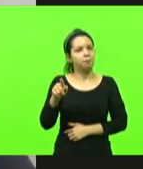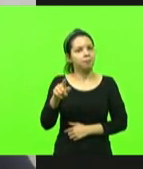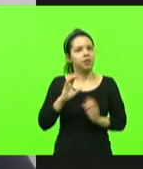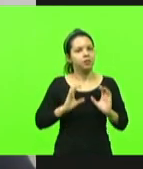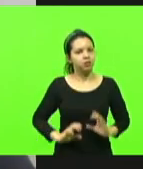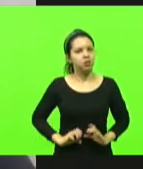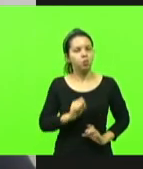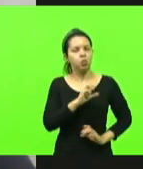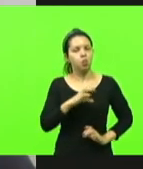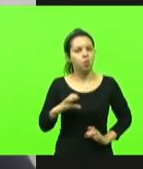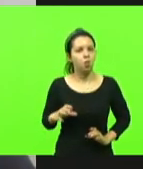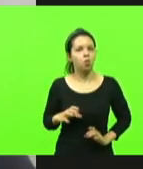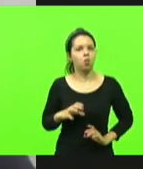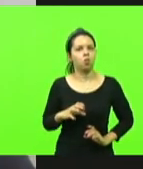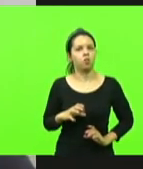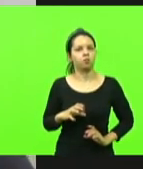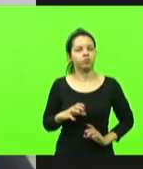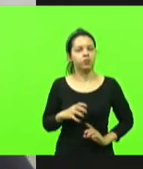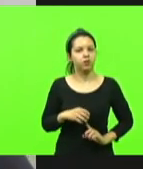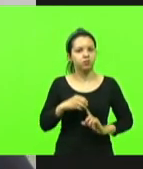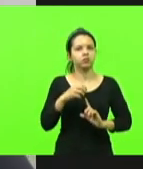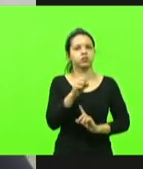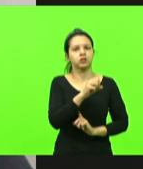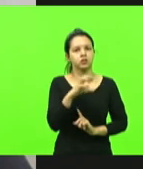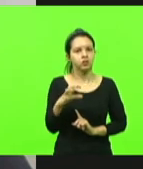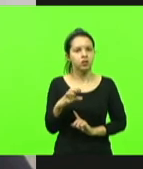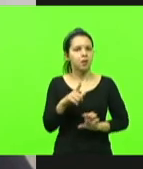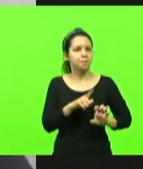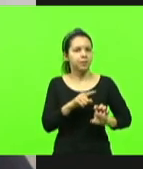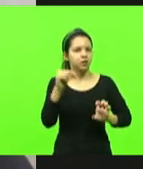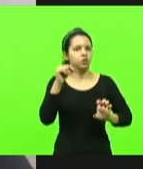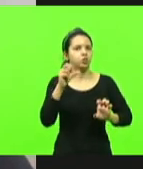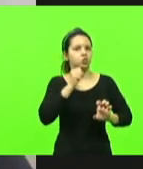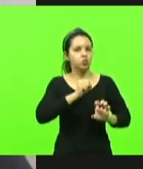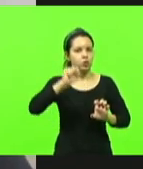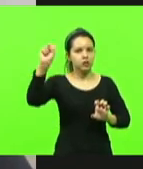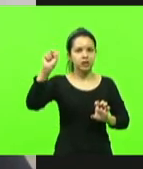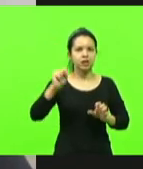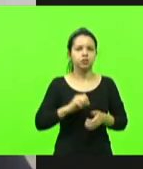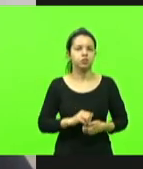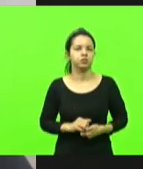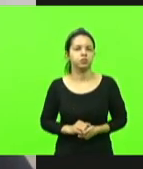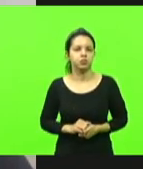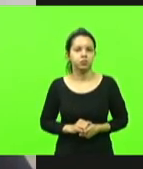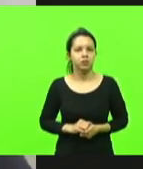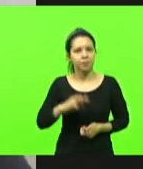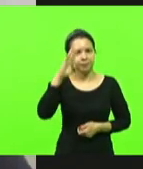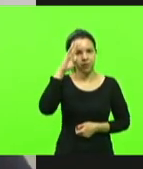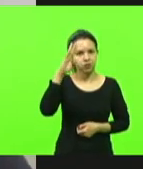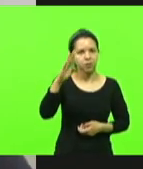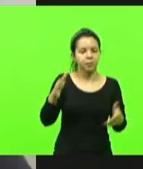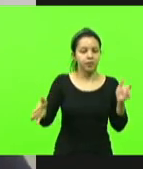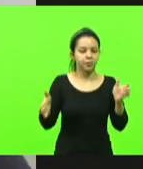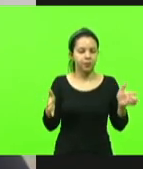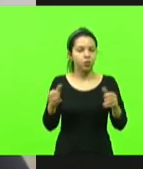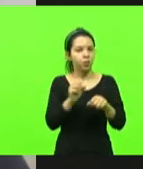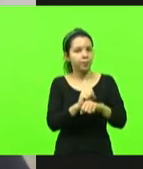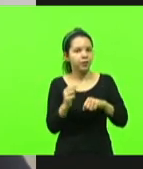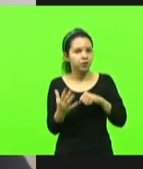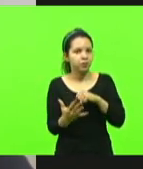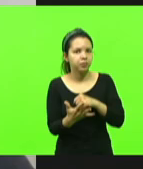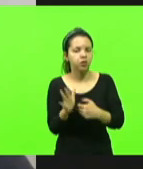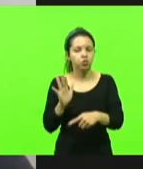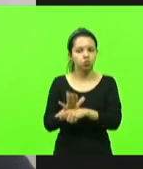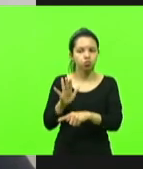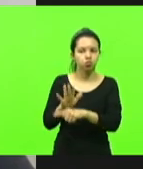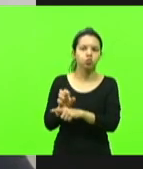Catarina, que tem sido um empreendedor de sucesso, principalmente em tempos de pandemia, trazendo emprego,